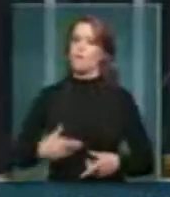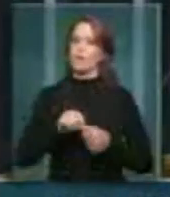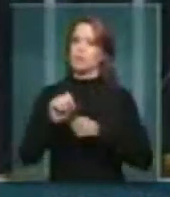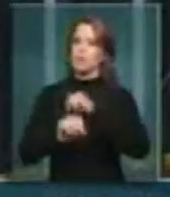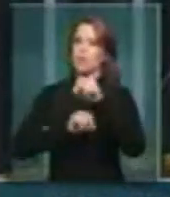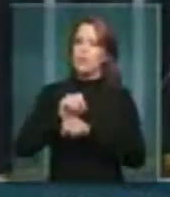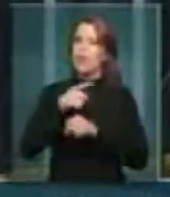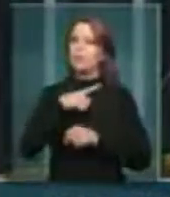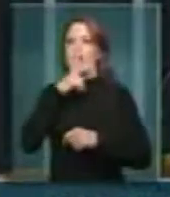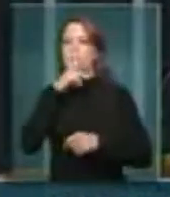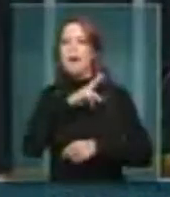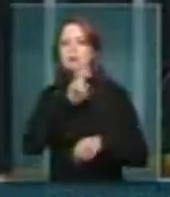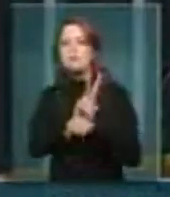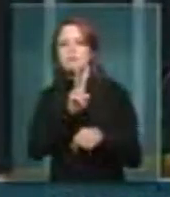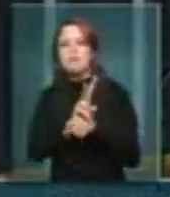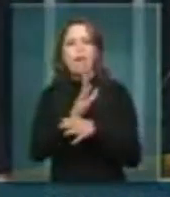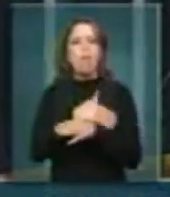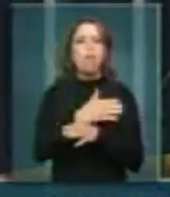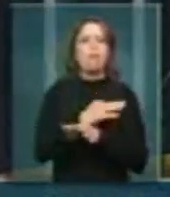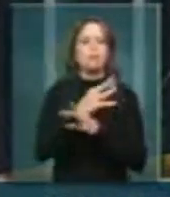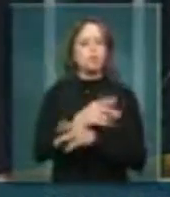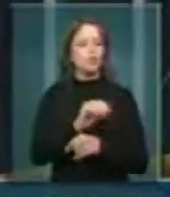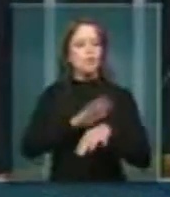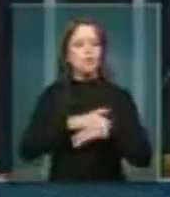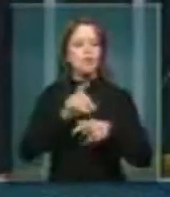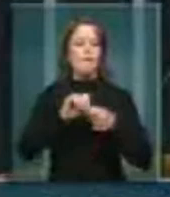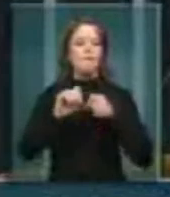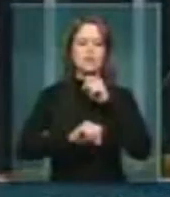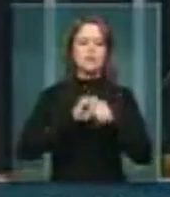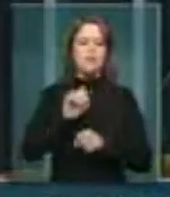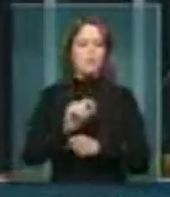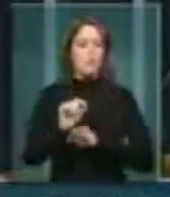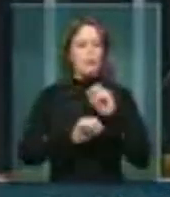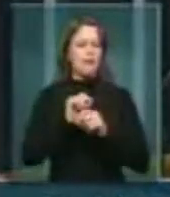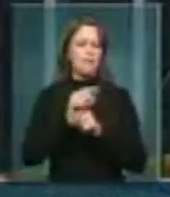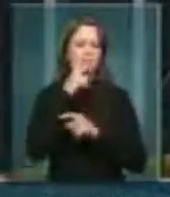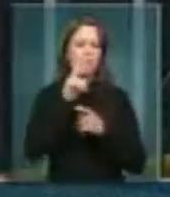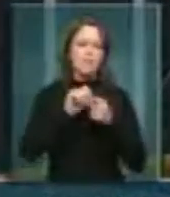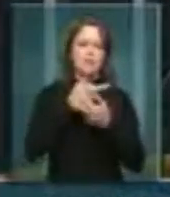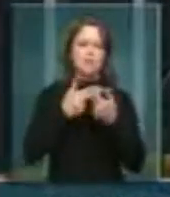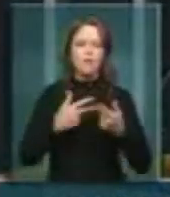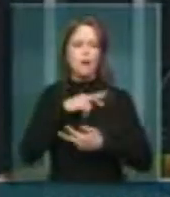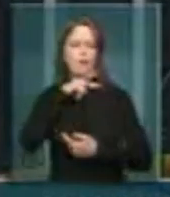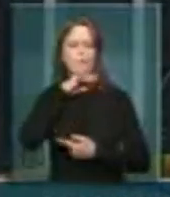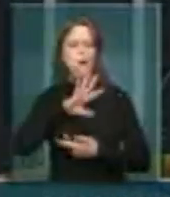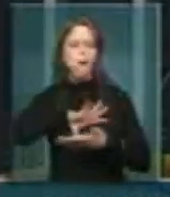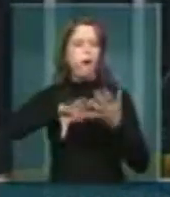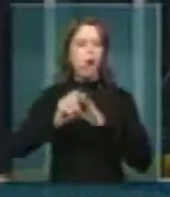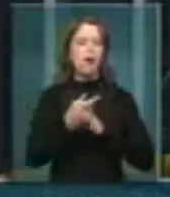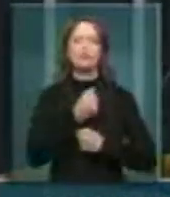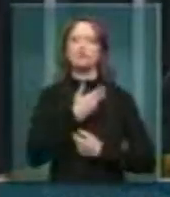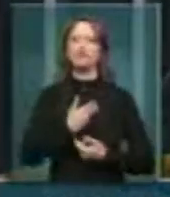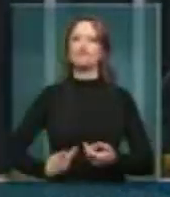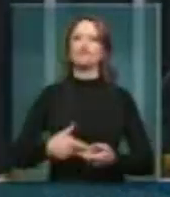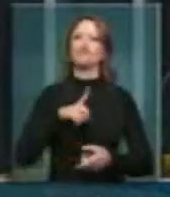useiro e vezeiro na arte de fazer mal feito com os recursos abundantes que